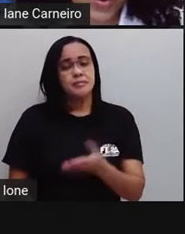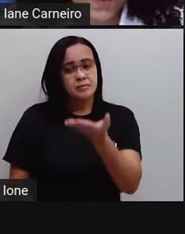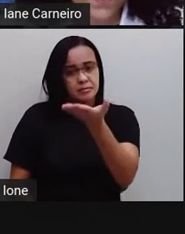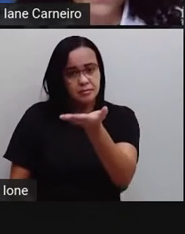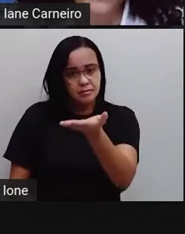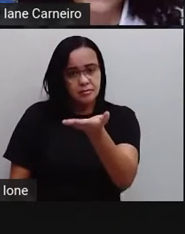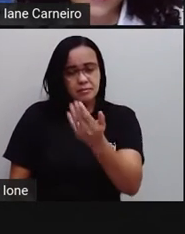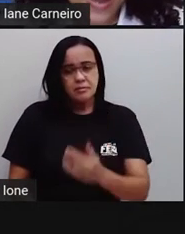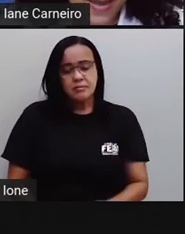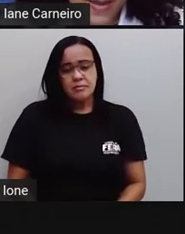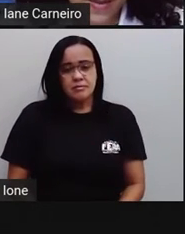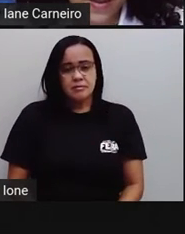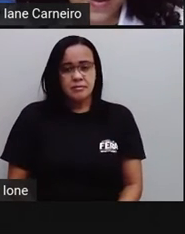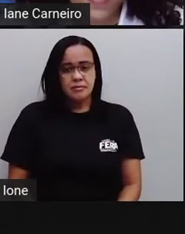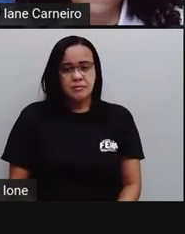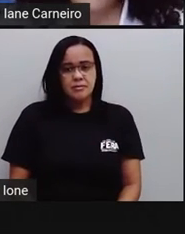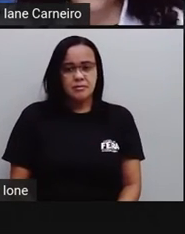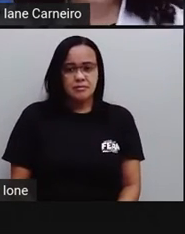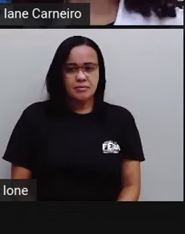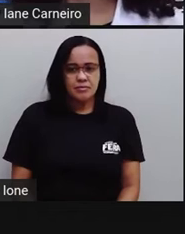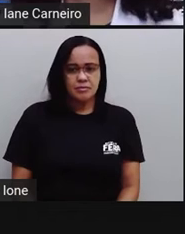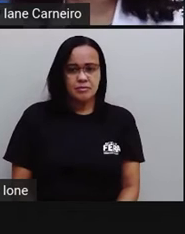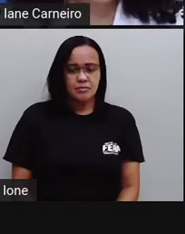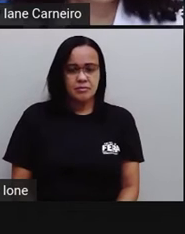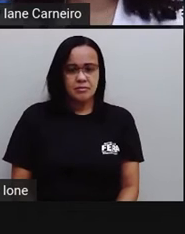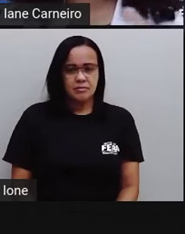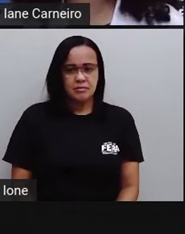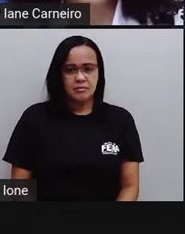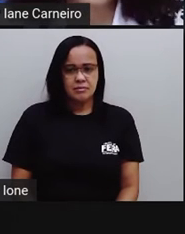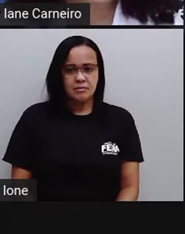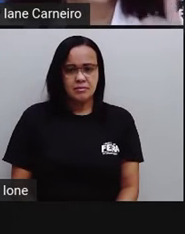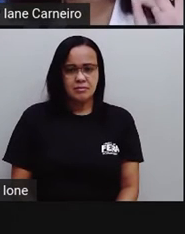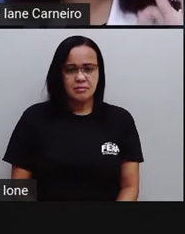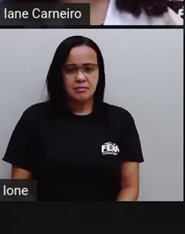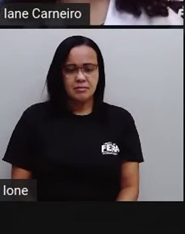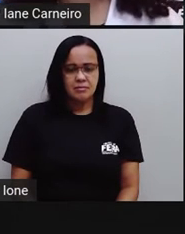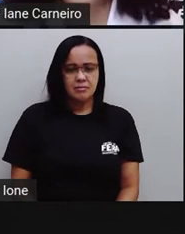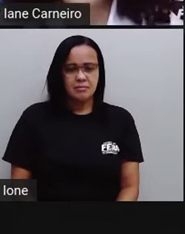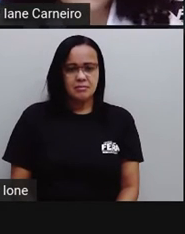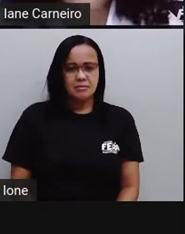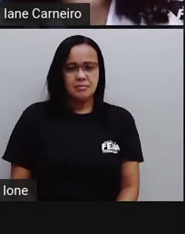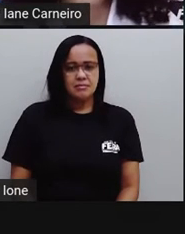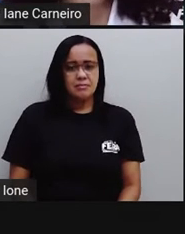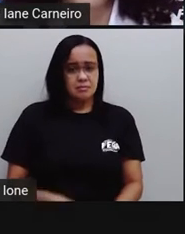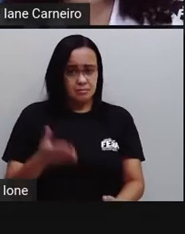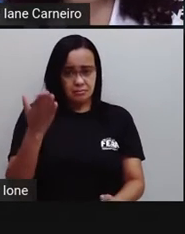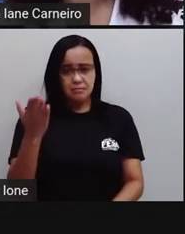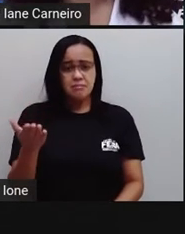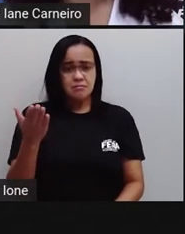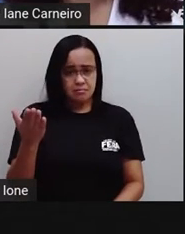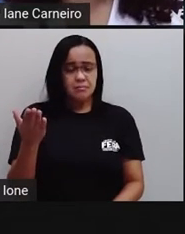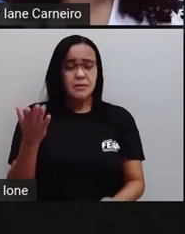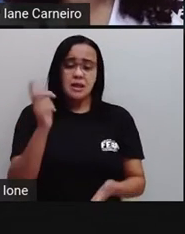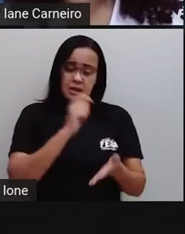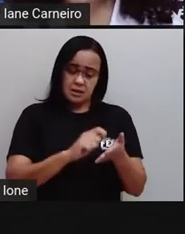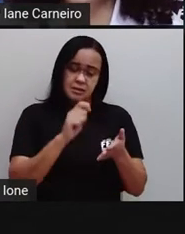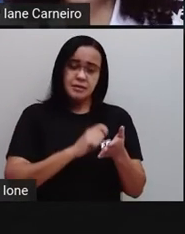Futebol. Pronto, eu não tenho dúvida, PRO. É assim que escreve Futebol, ó.